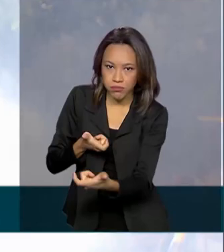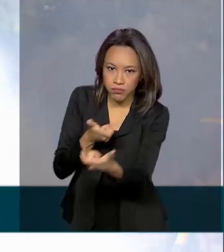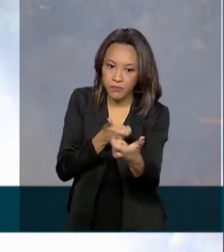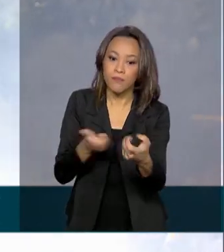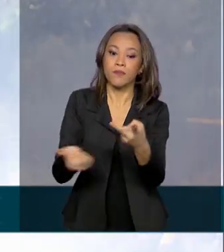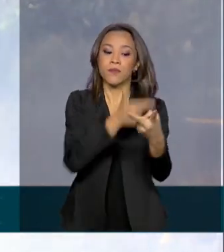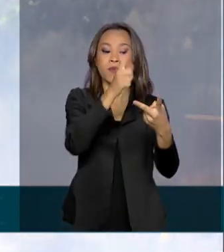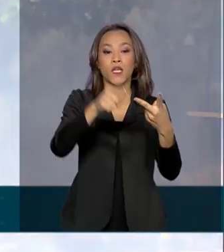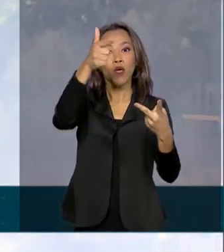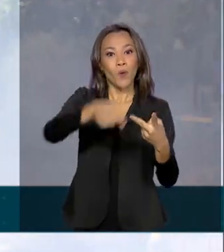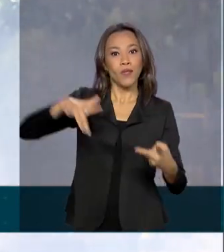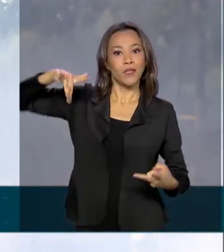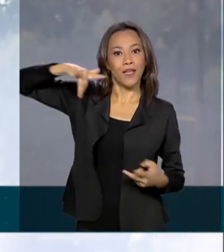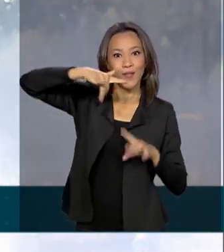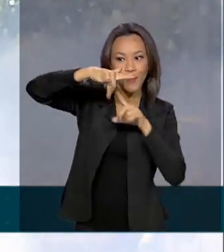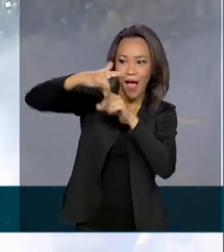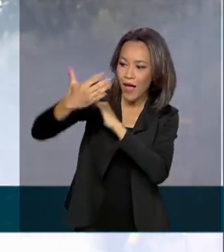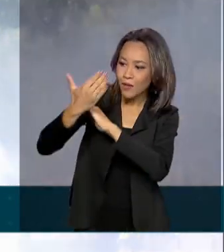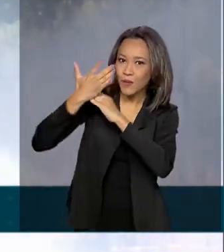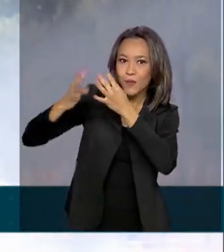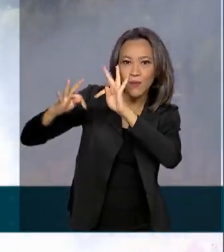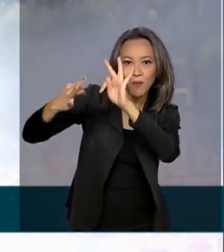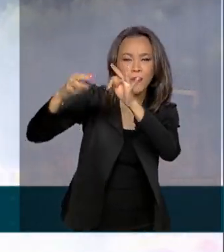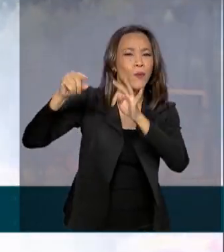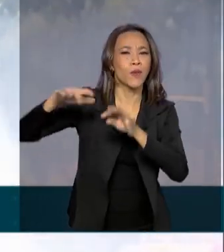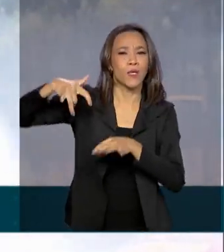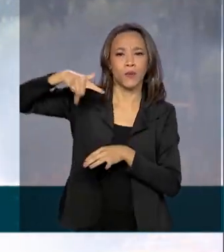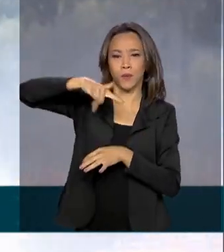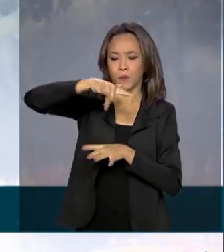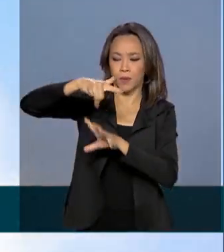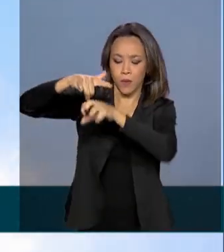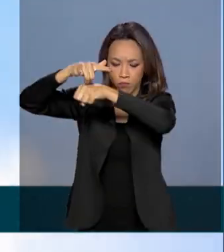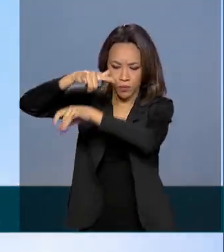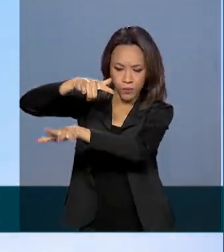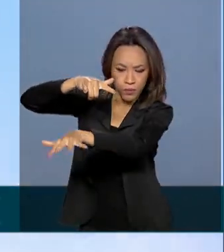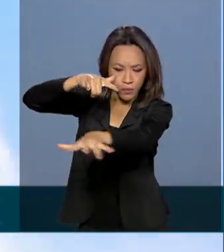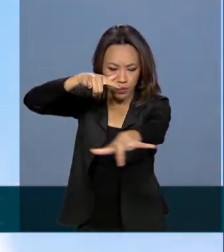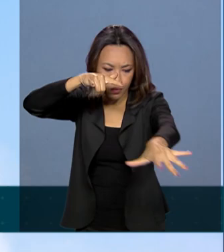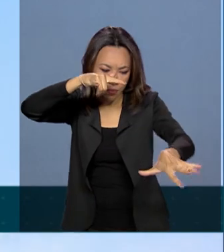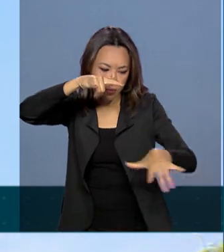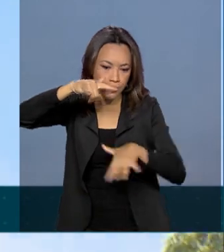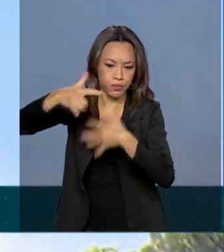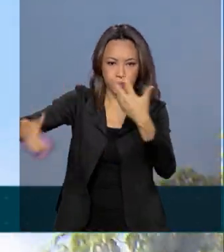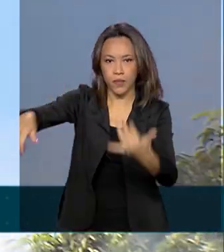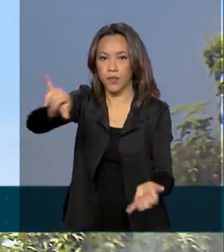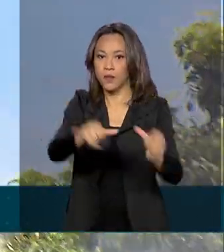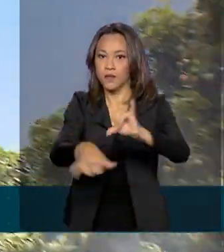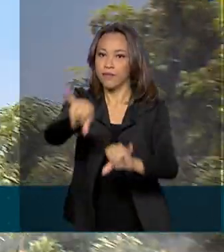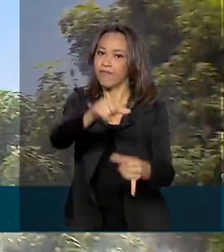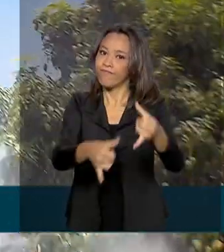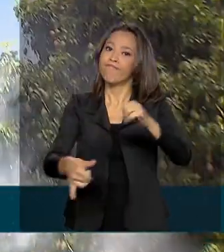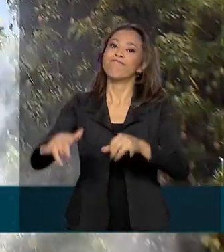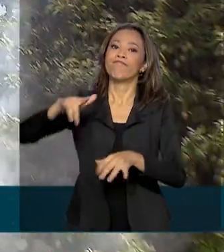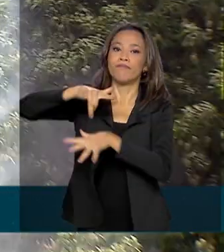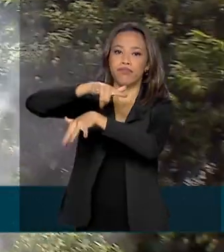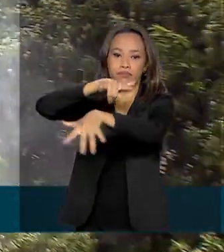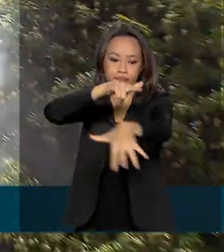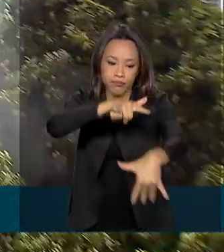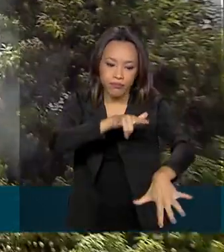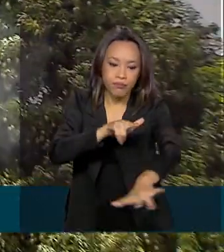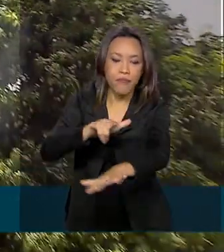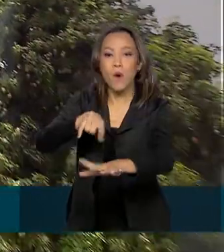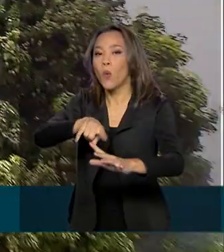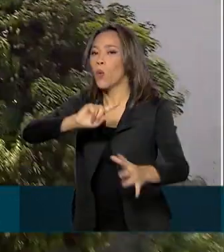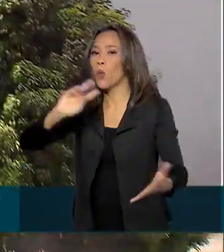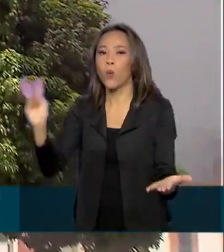E a tecnologia ajuda. Um drone espalha uma nuvem de fumaça de inseticida pelas ruas e residências para tentar matar